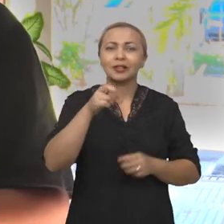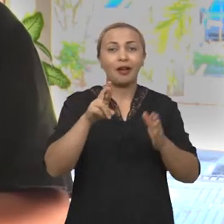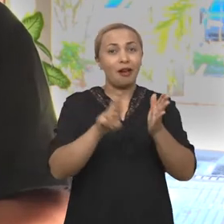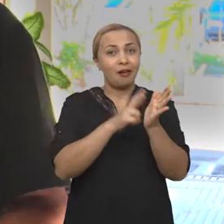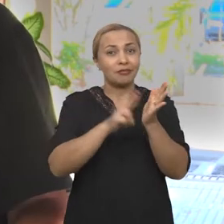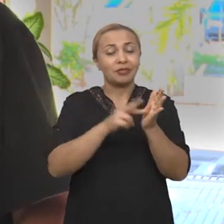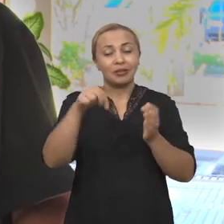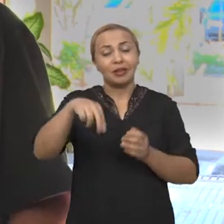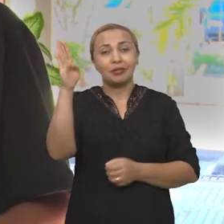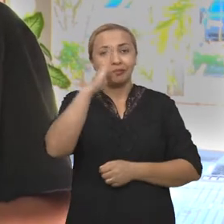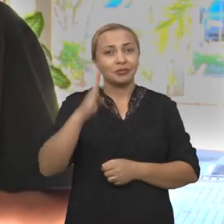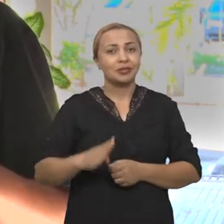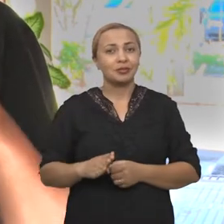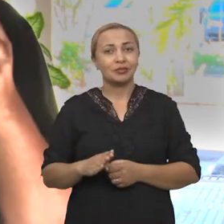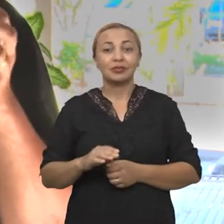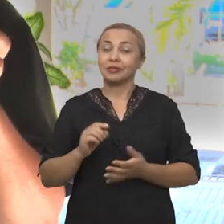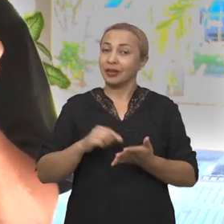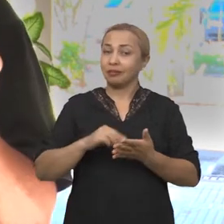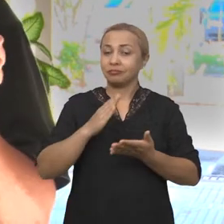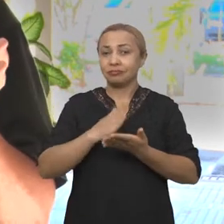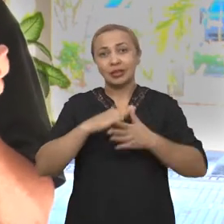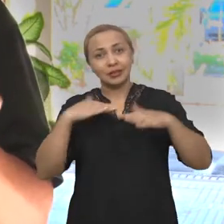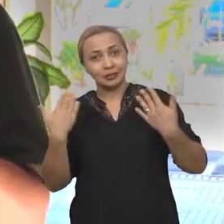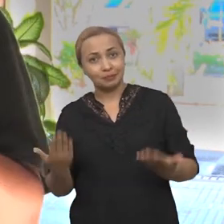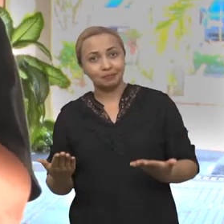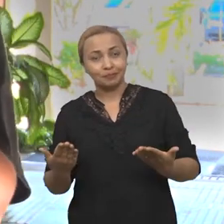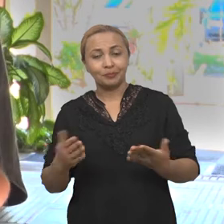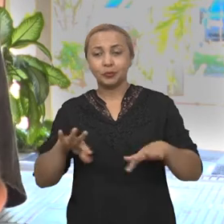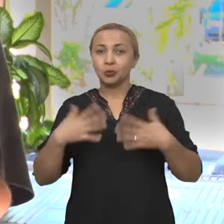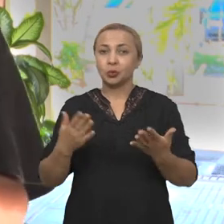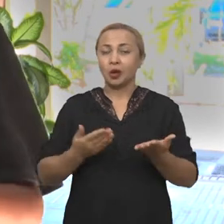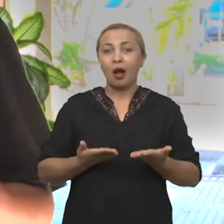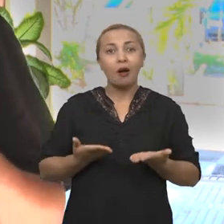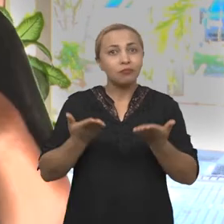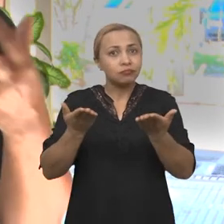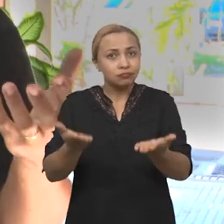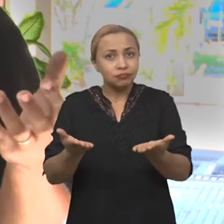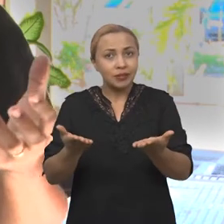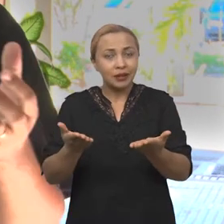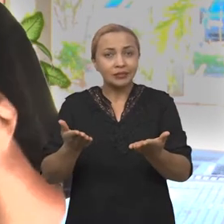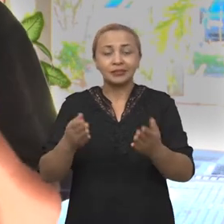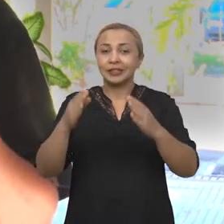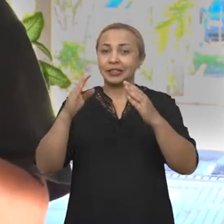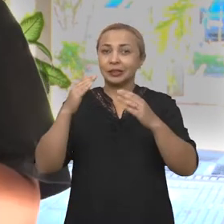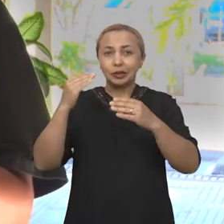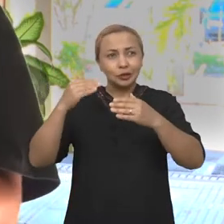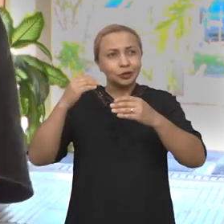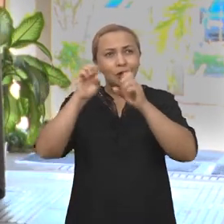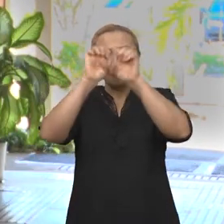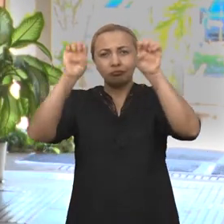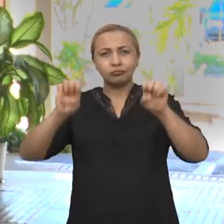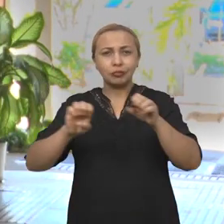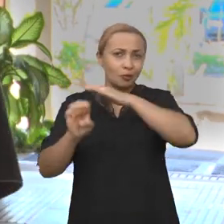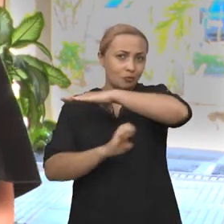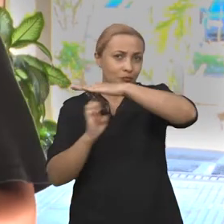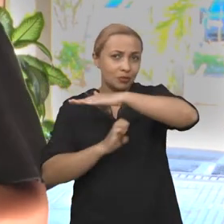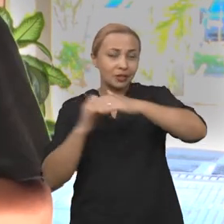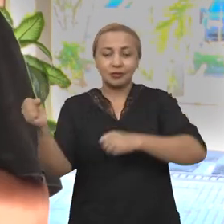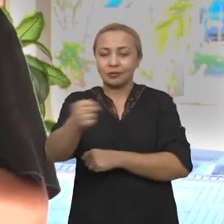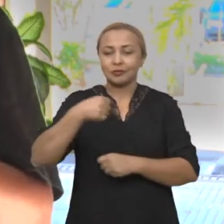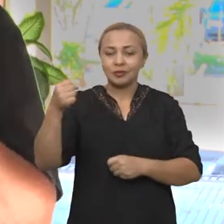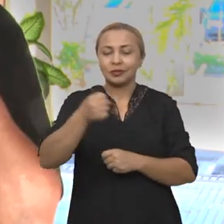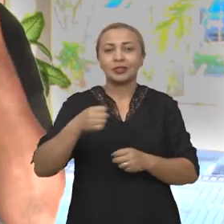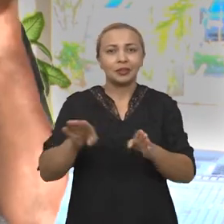aqui no Brasil. Então, à medida que essa oferta de cervejarias também aumenta, a oferta também por serviço,